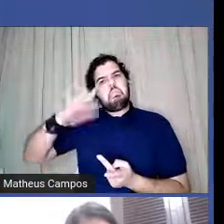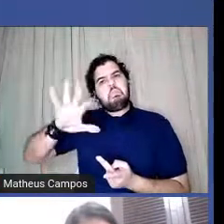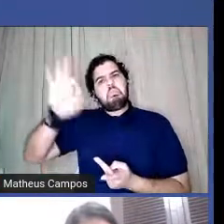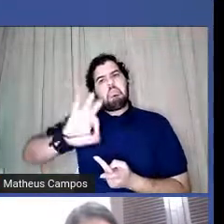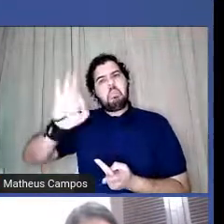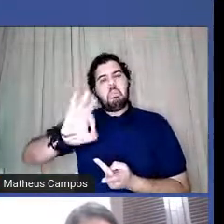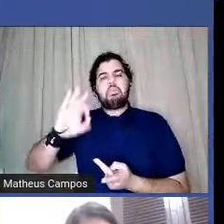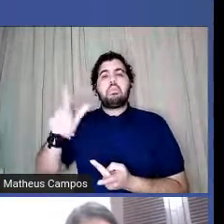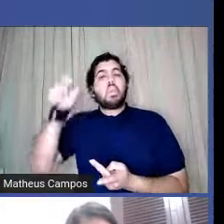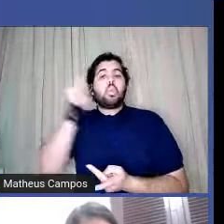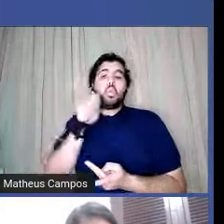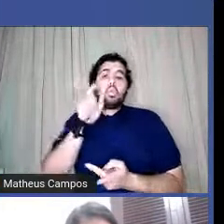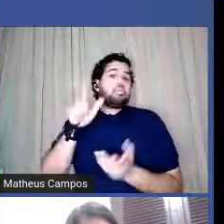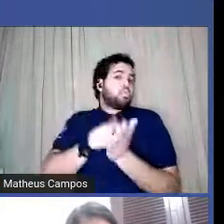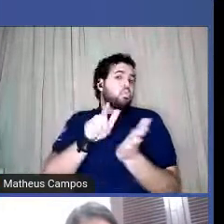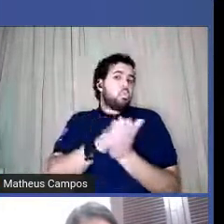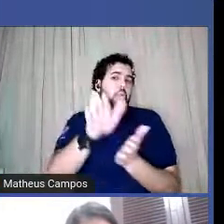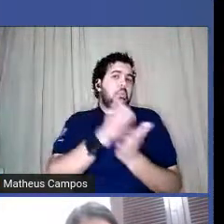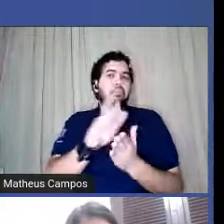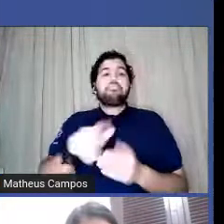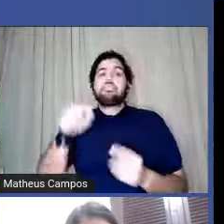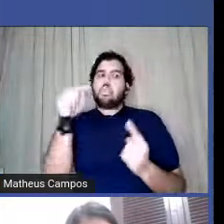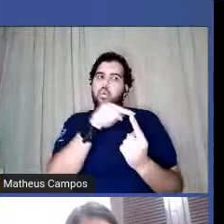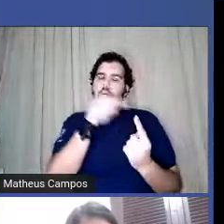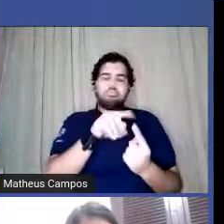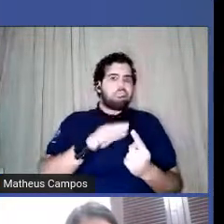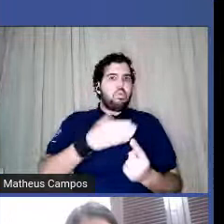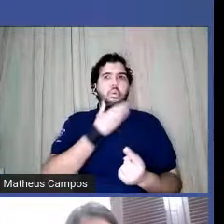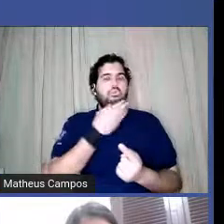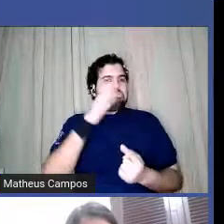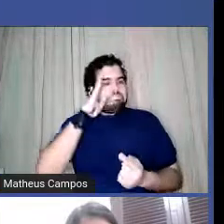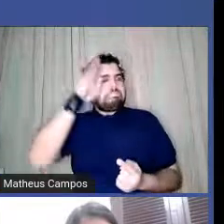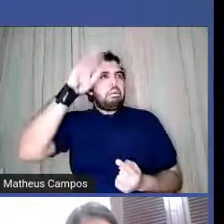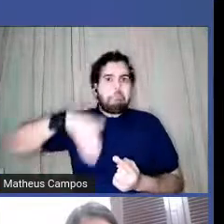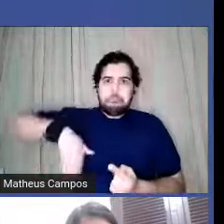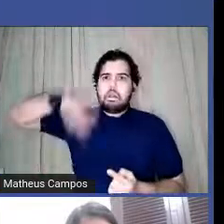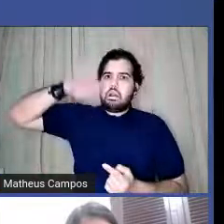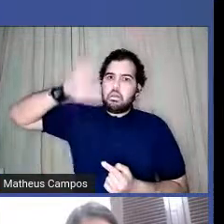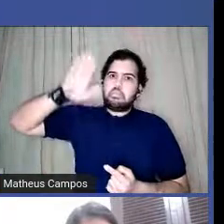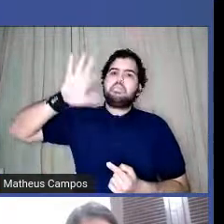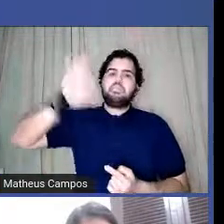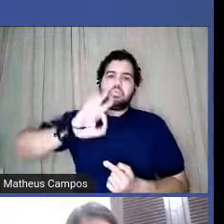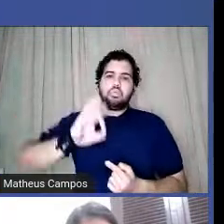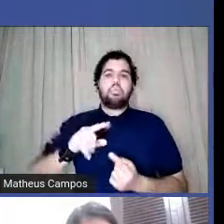publicam quem mais publicam são homens do sul e sudeste